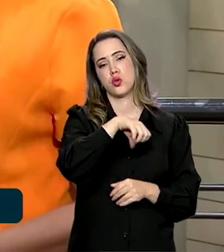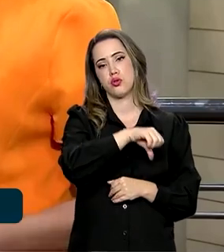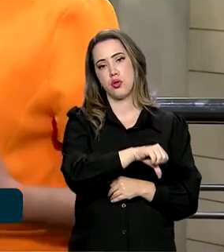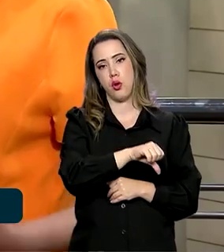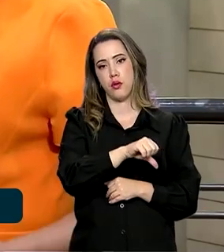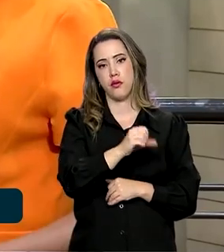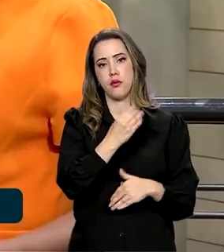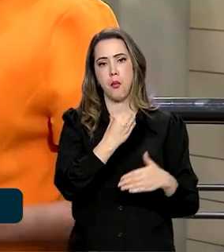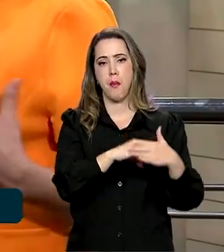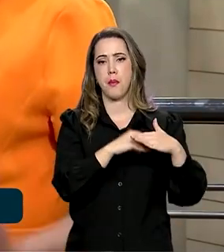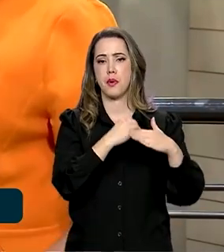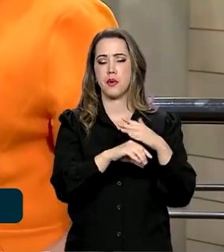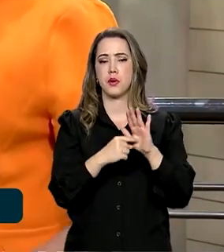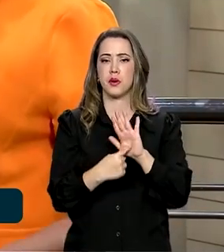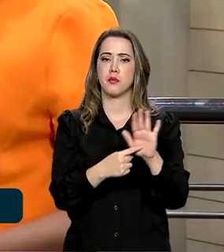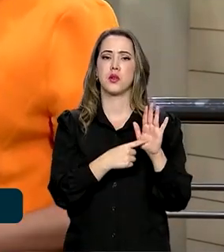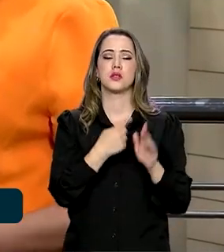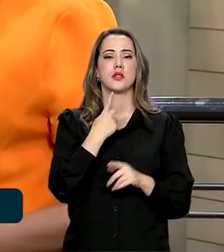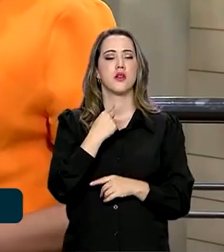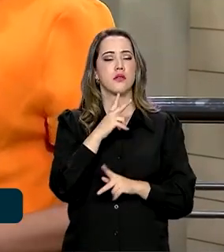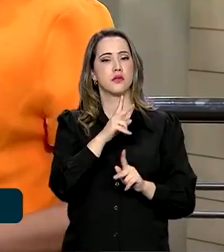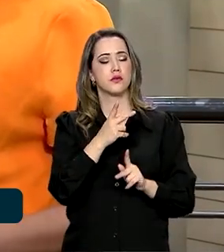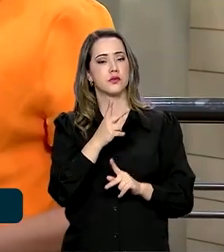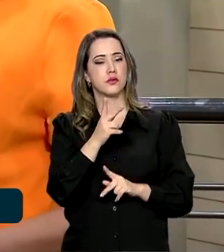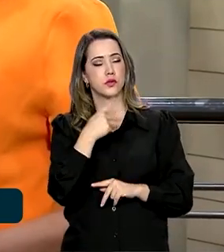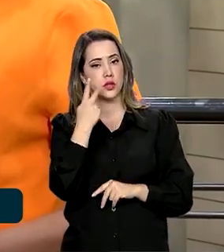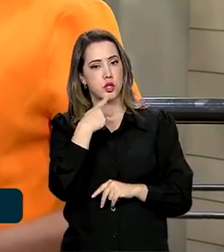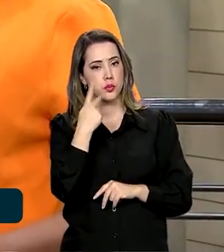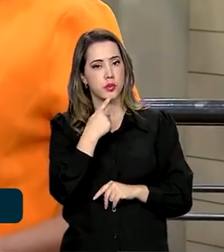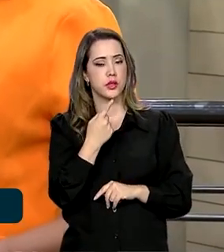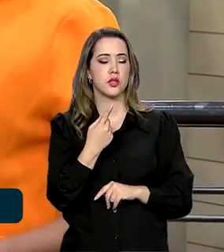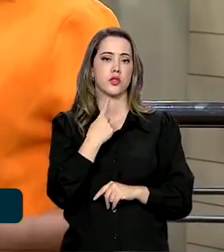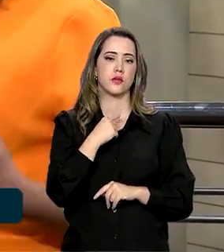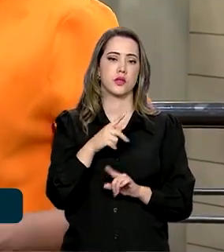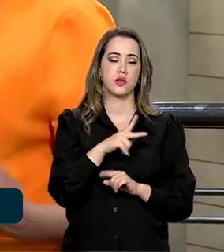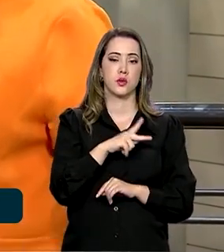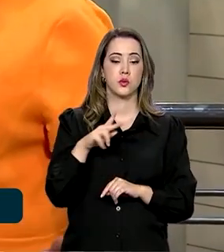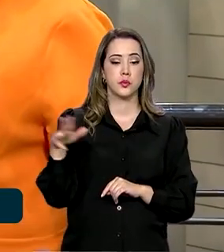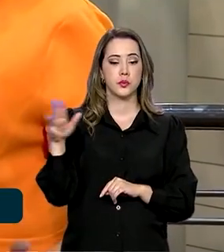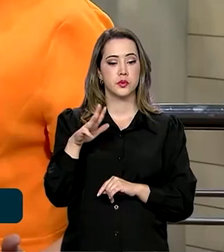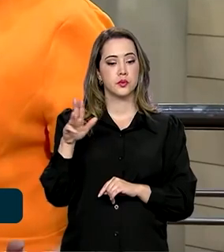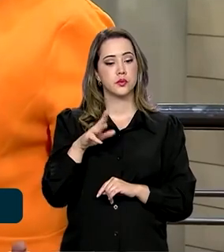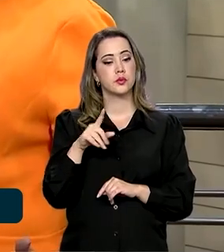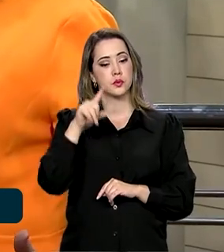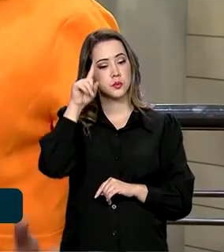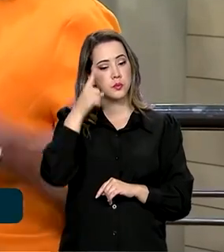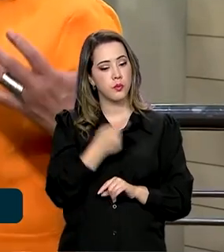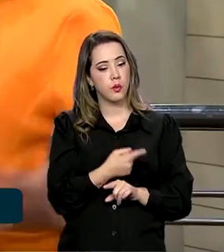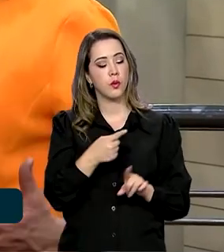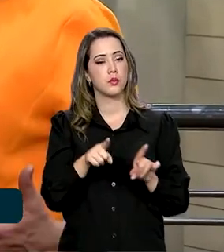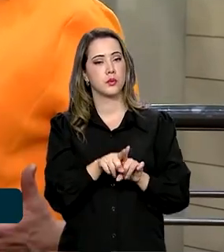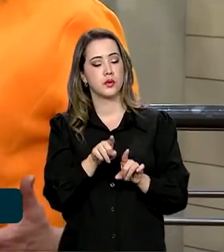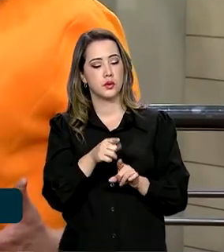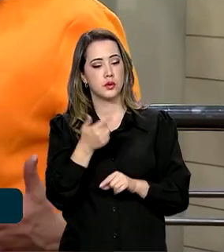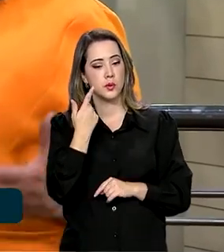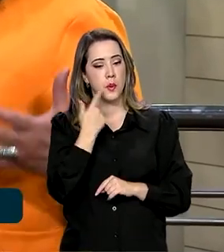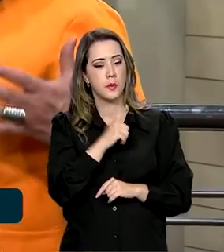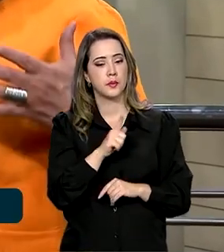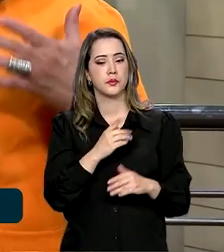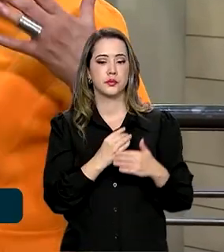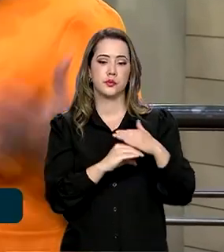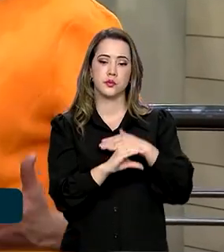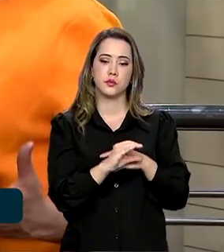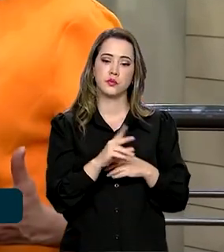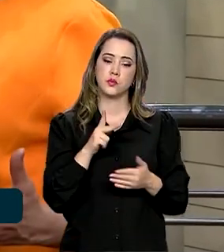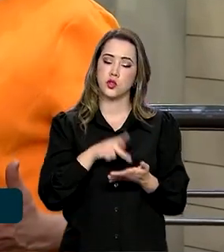a vontade política, disposição do presidente Lula, e essa é uma determinação de a gente fazer uma